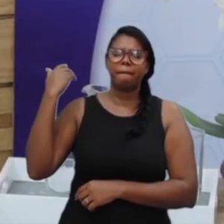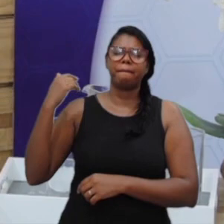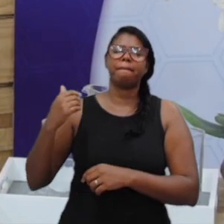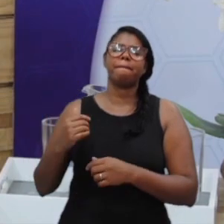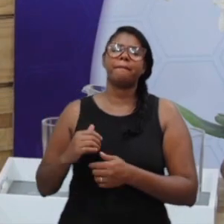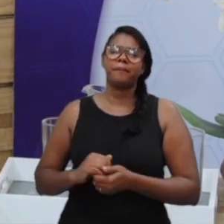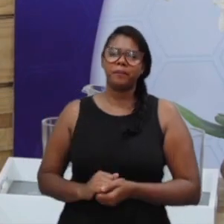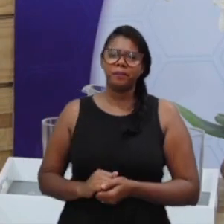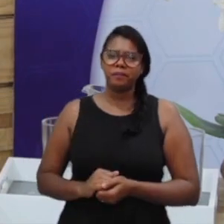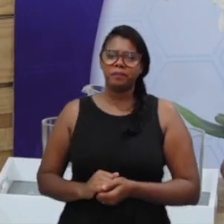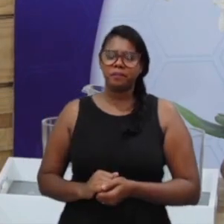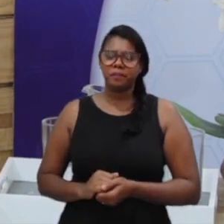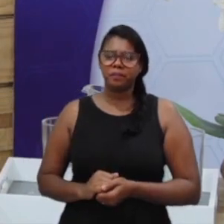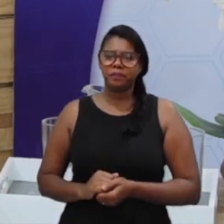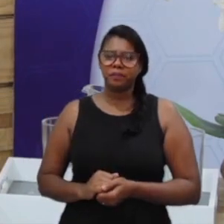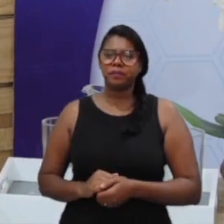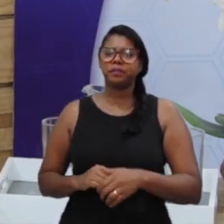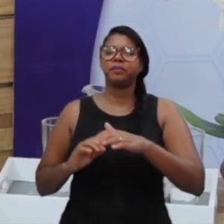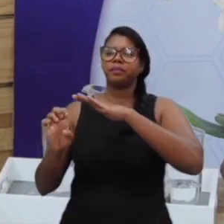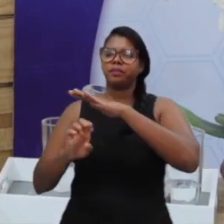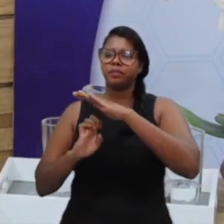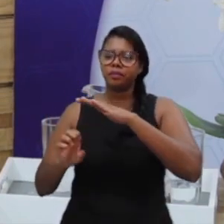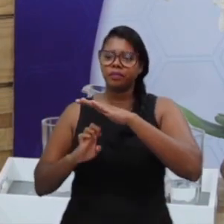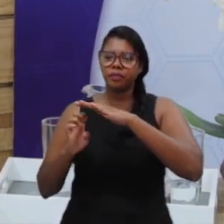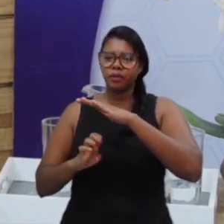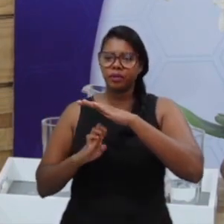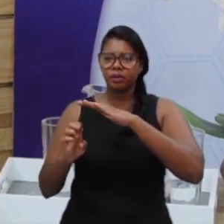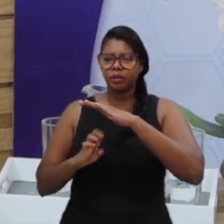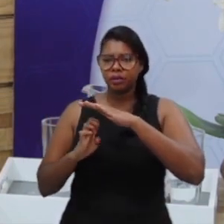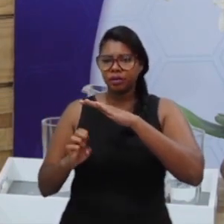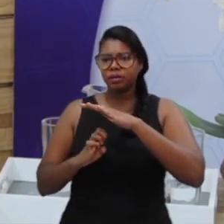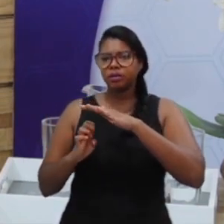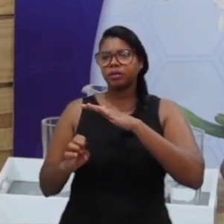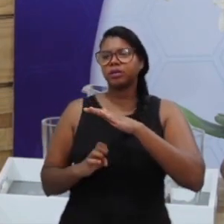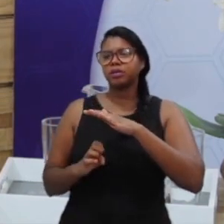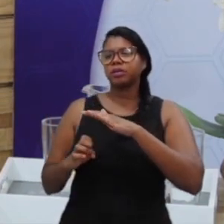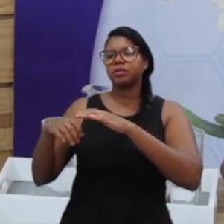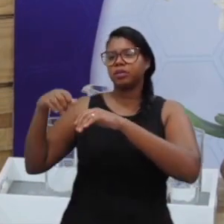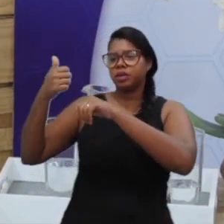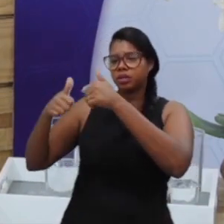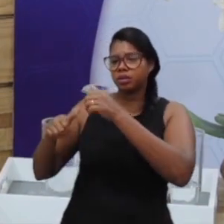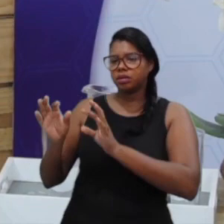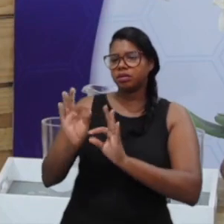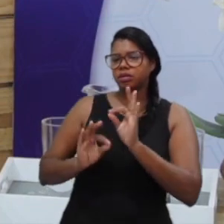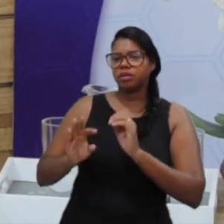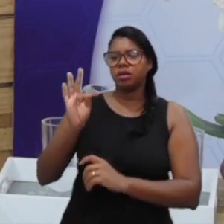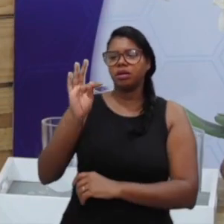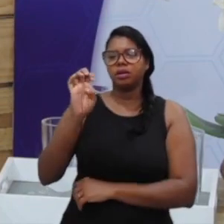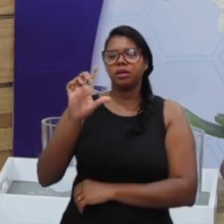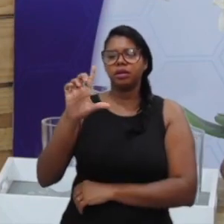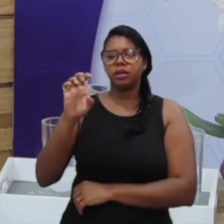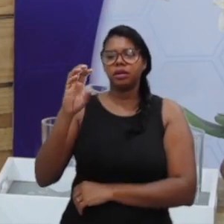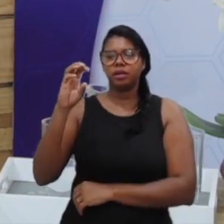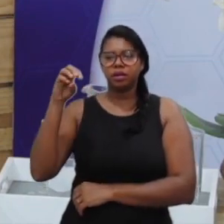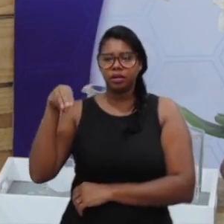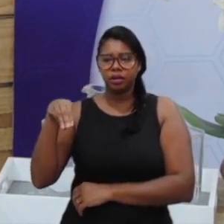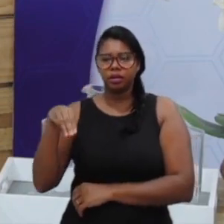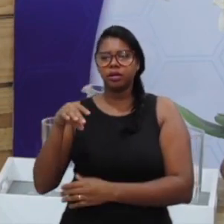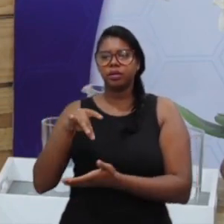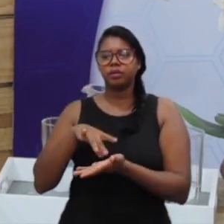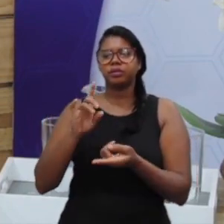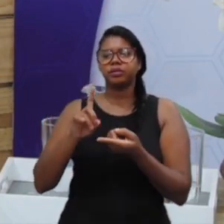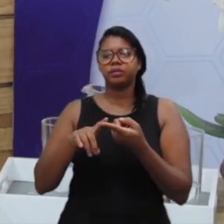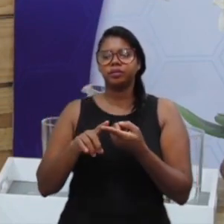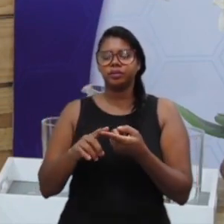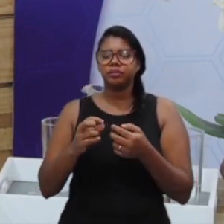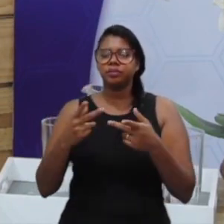telecom, era uma lista de telecom, e, assim, uma coisa que é